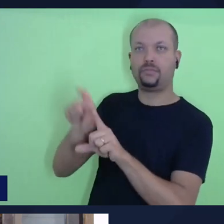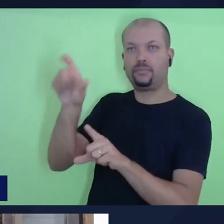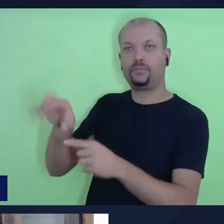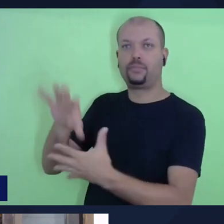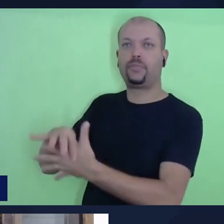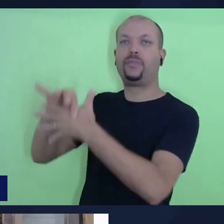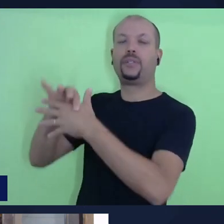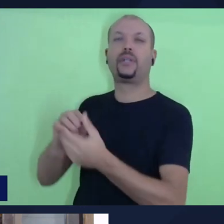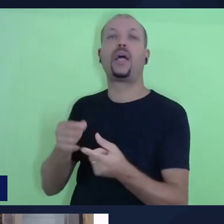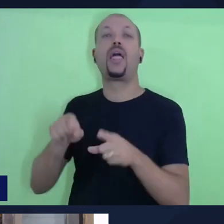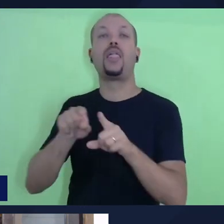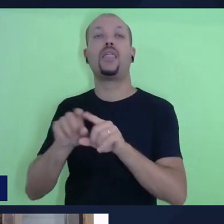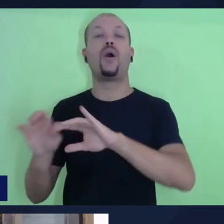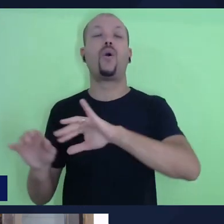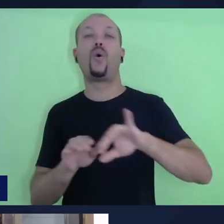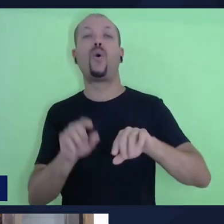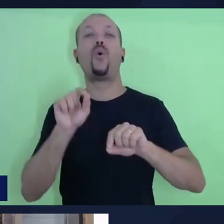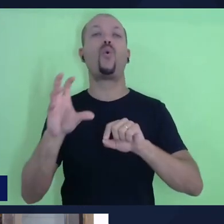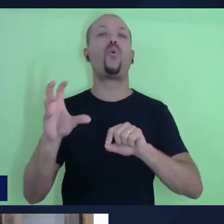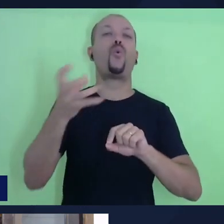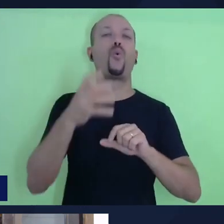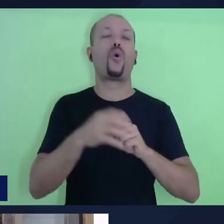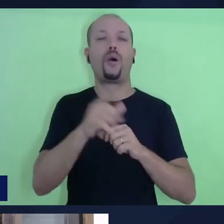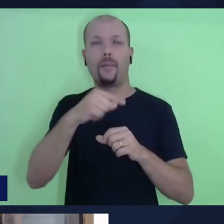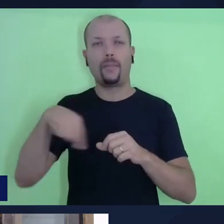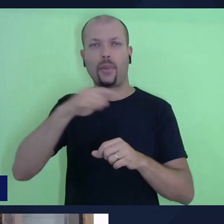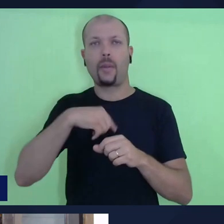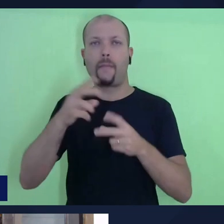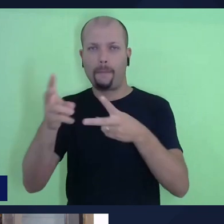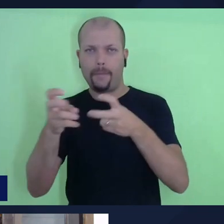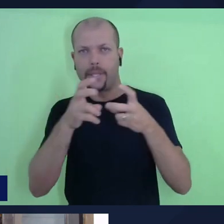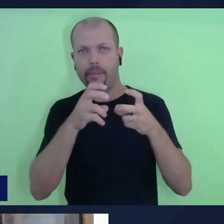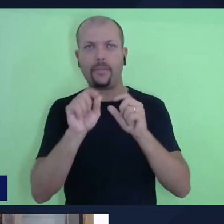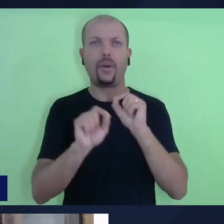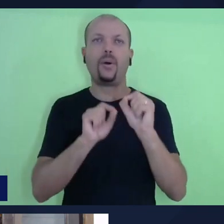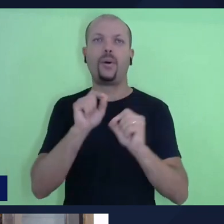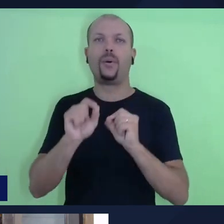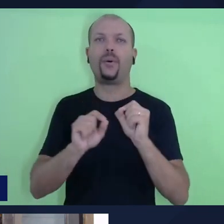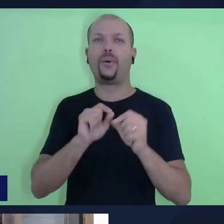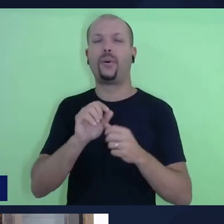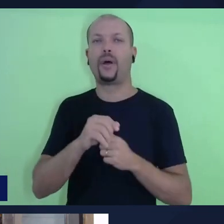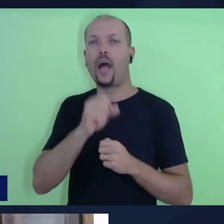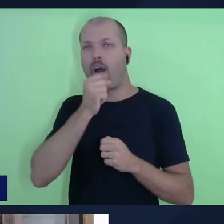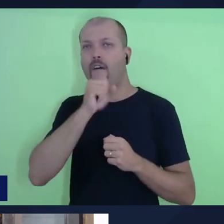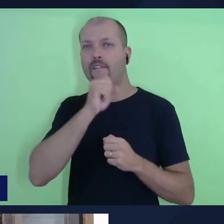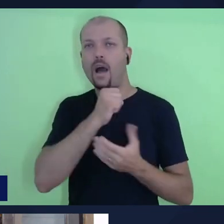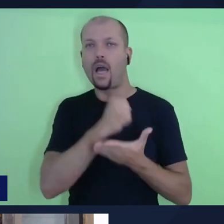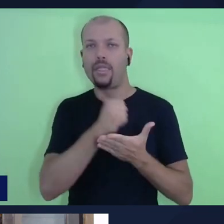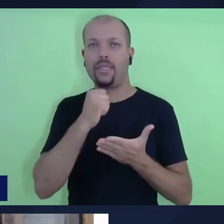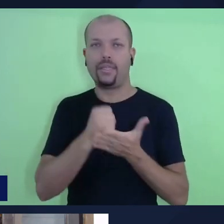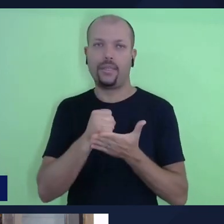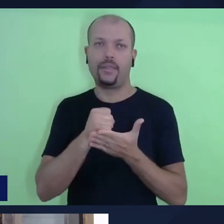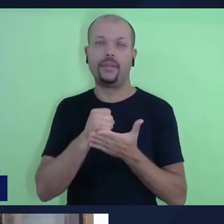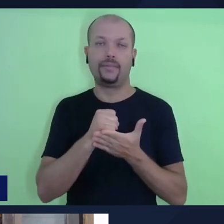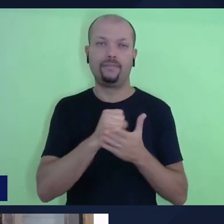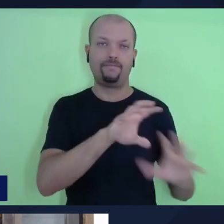apropriação do, do, do, do, velho do testamento, também de características